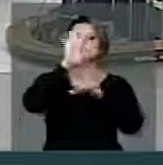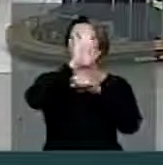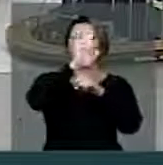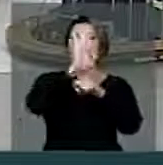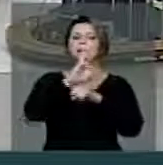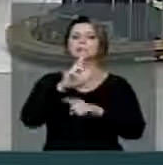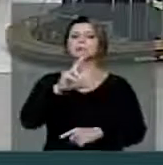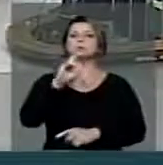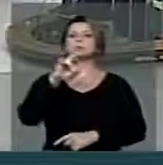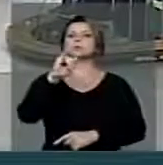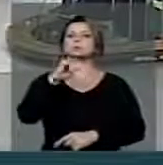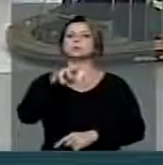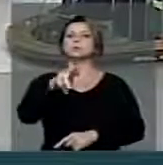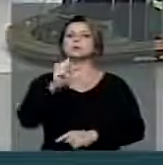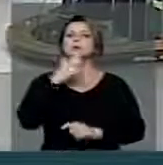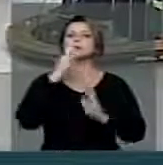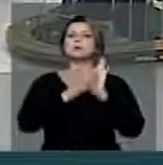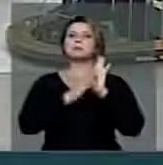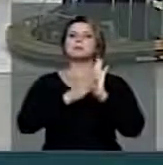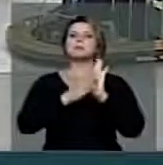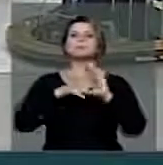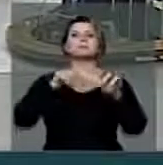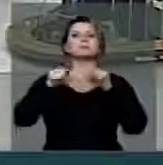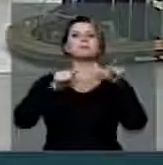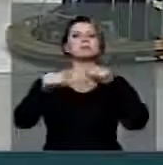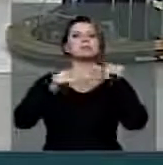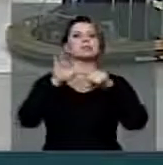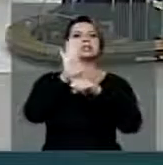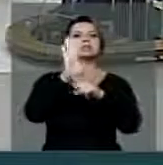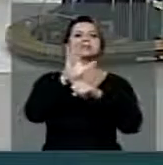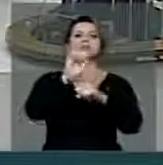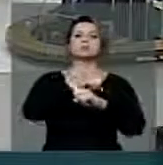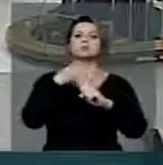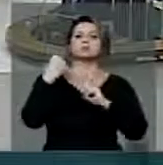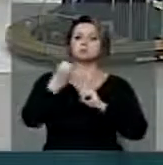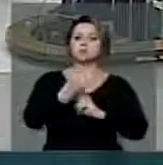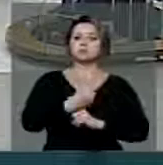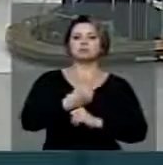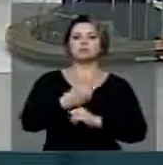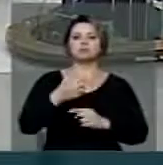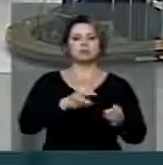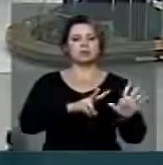Roraima, parabéns pelo trabalho social, essa semana eu até